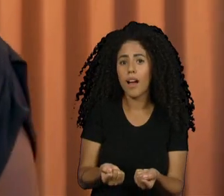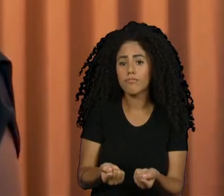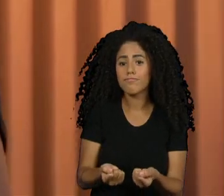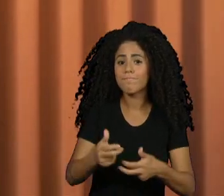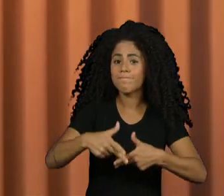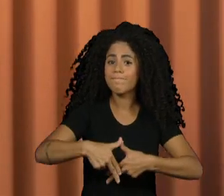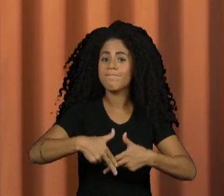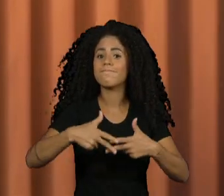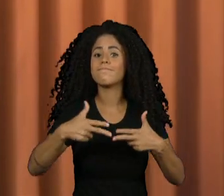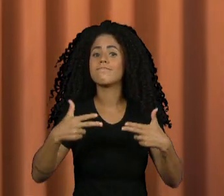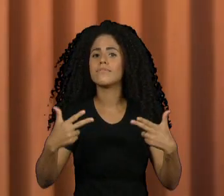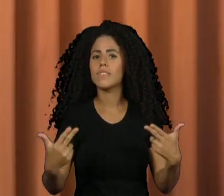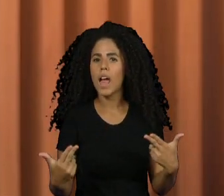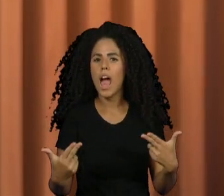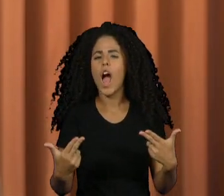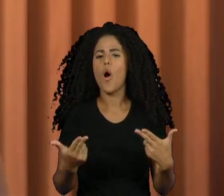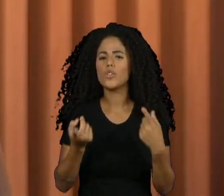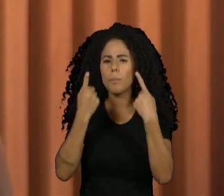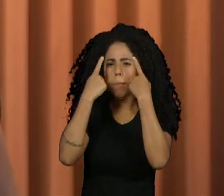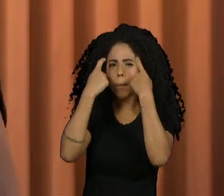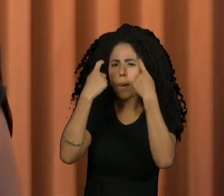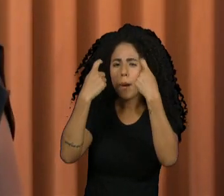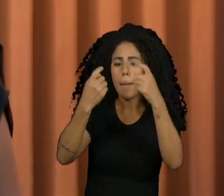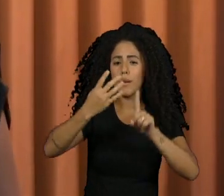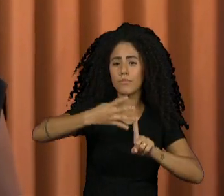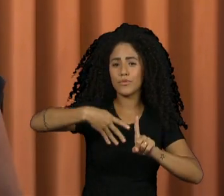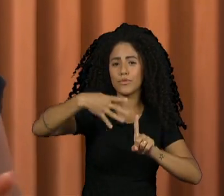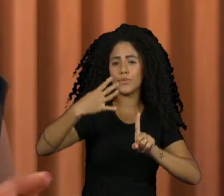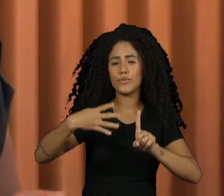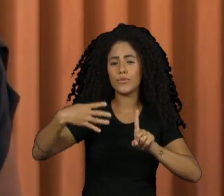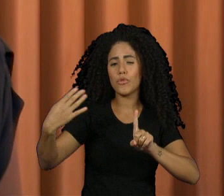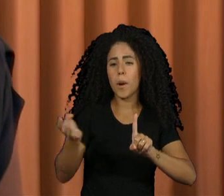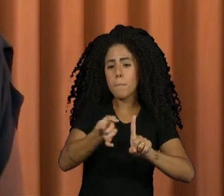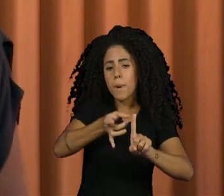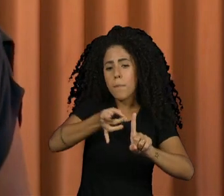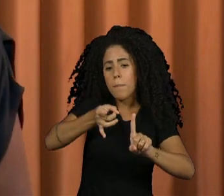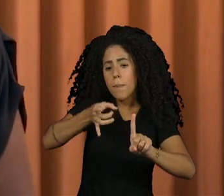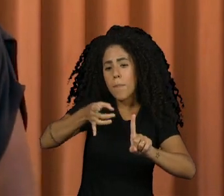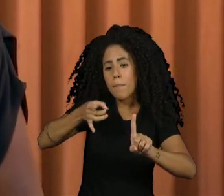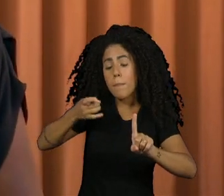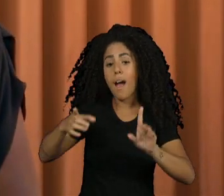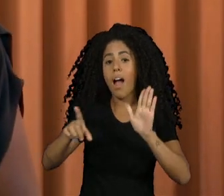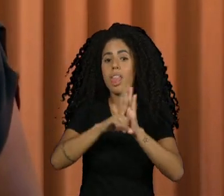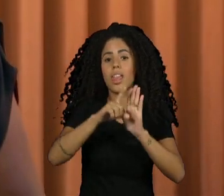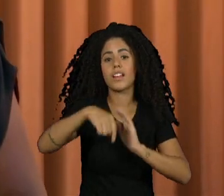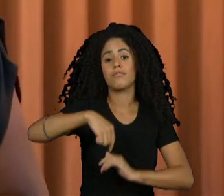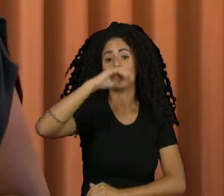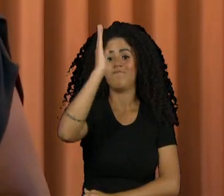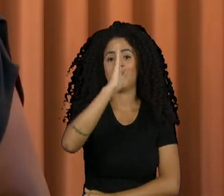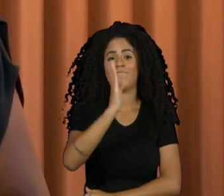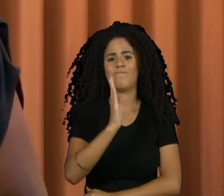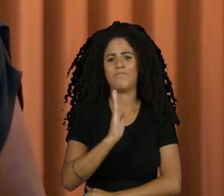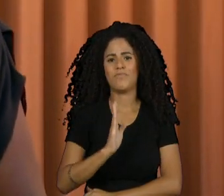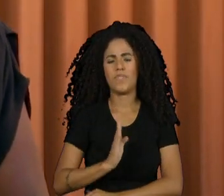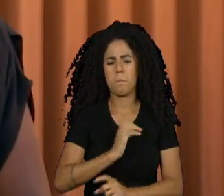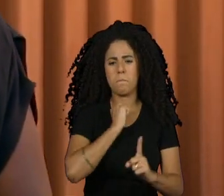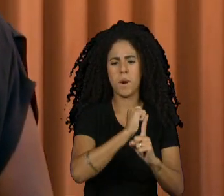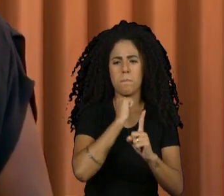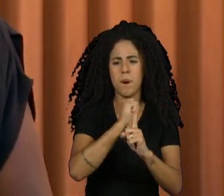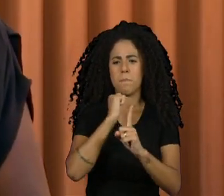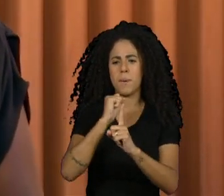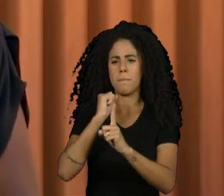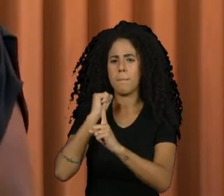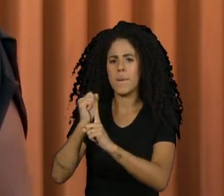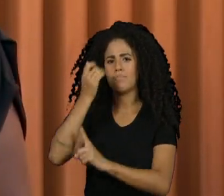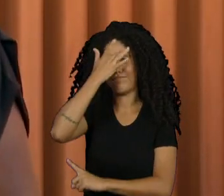Mesmo com a criminalização da LGBTfobia sendo garantida pela lei, o Brasil é o país que mais mata pessoas da